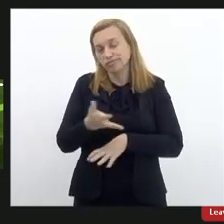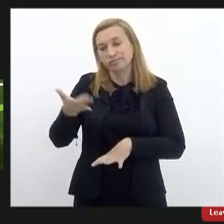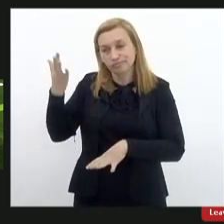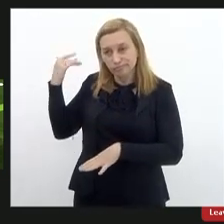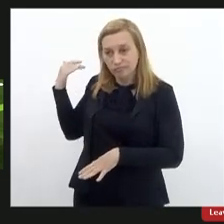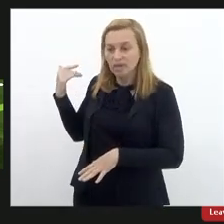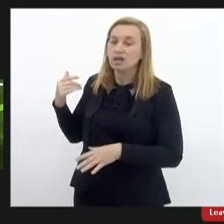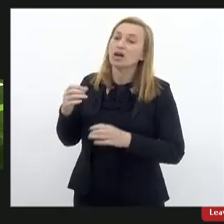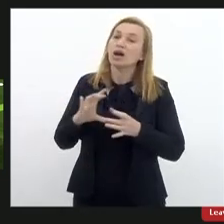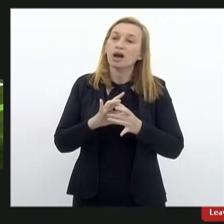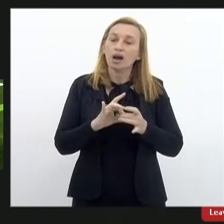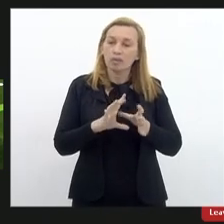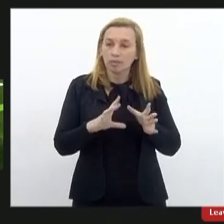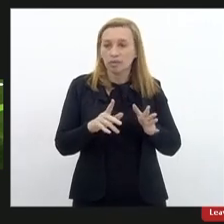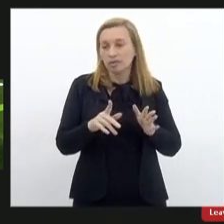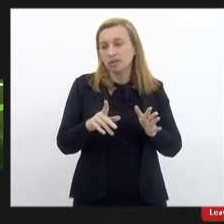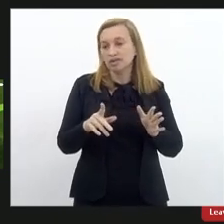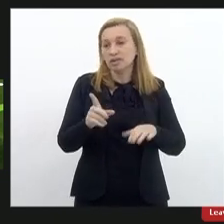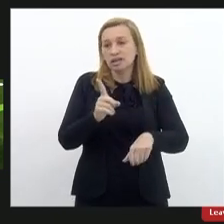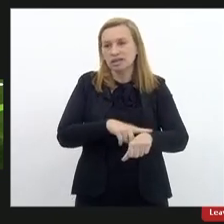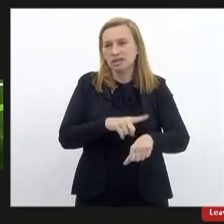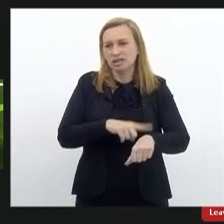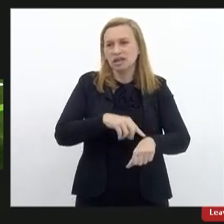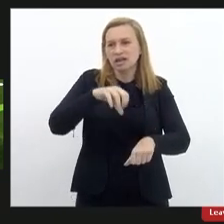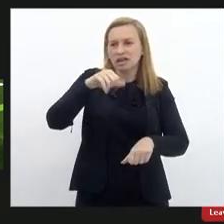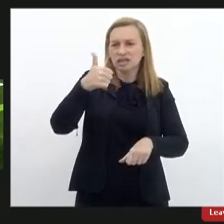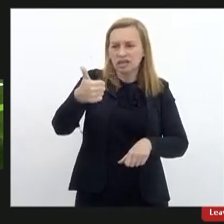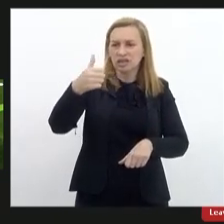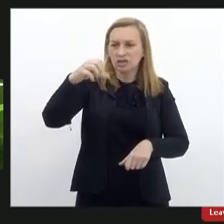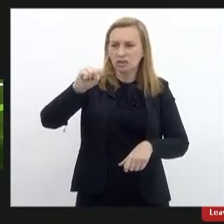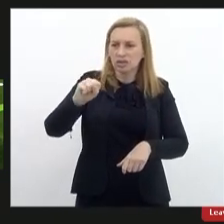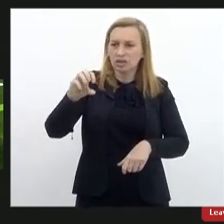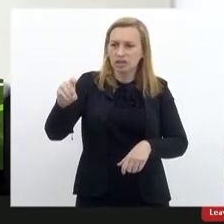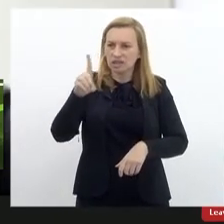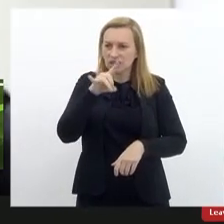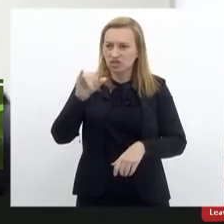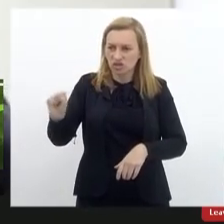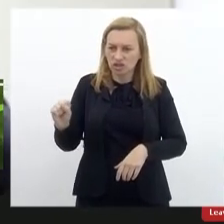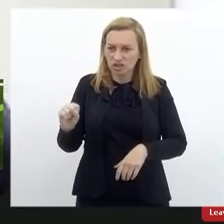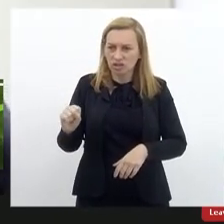As próprias deliberações dão esse prazo. 180 dias o poder